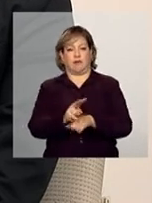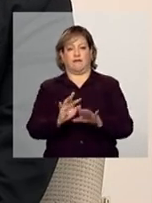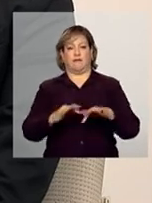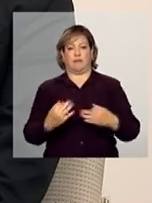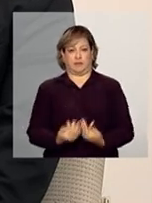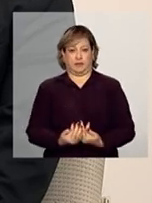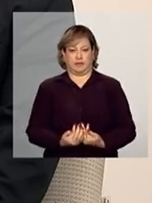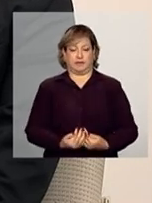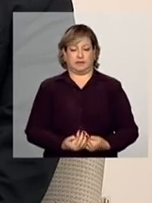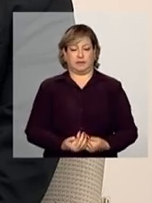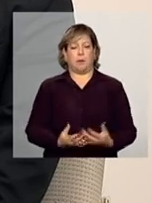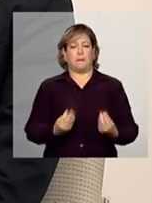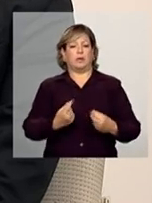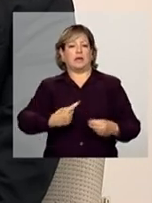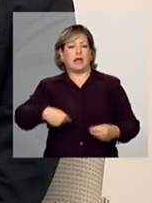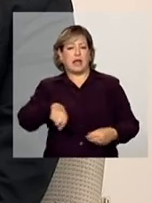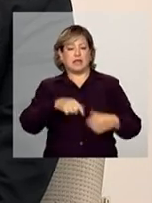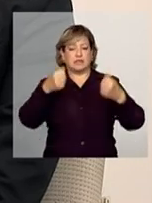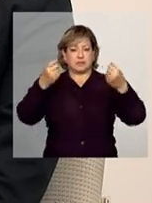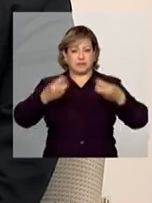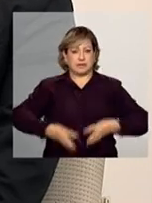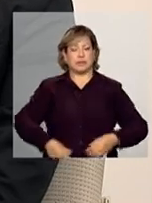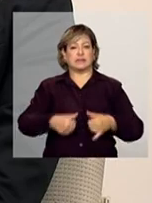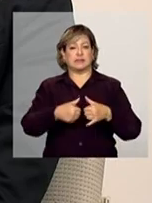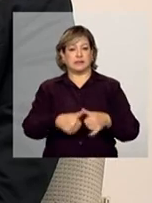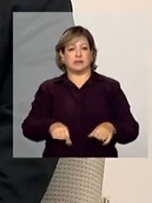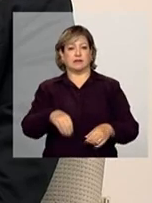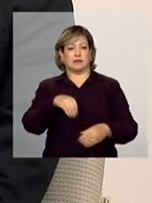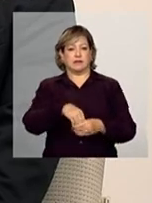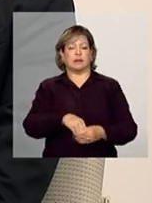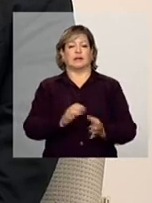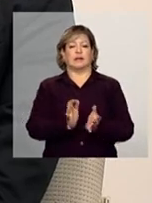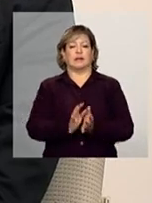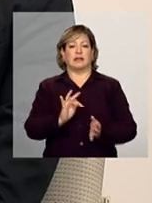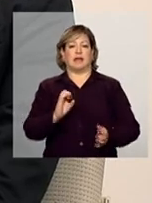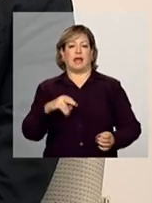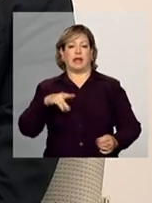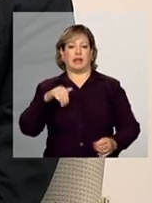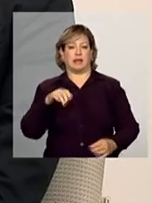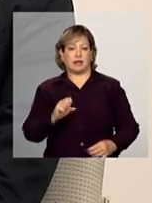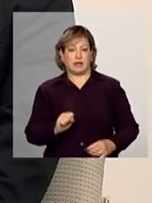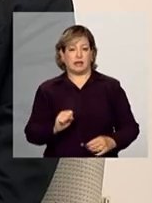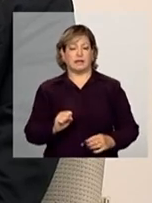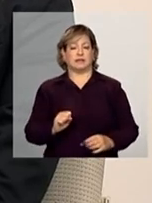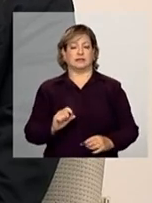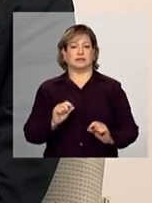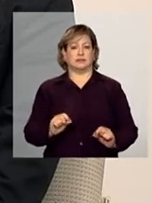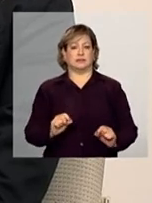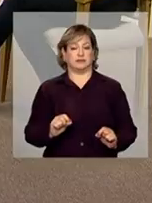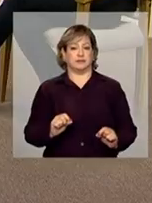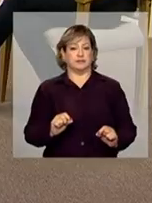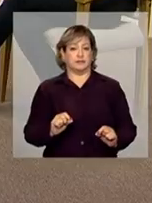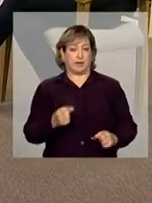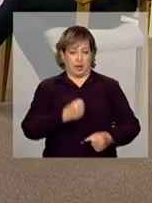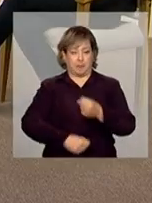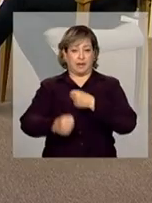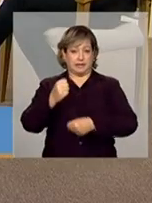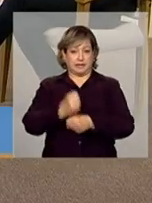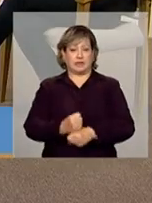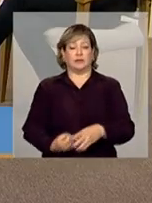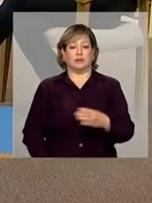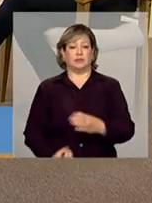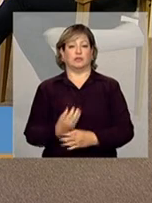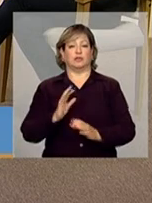orientações, elas estão nas nossas orientações técnicas, né? No ano passado, nós lançamos dois cadernos de